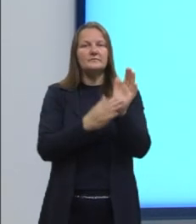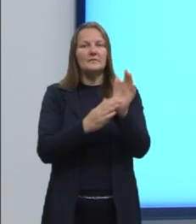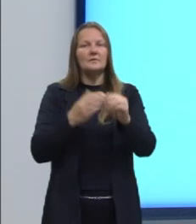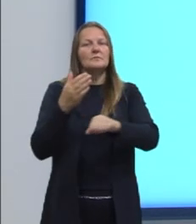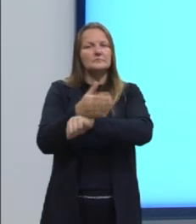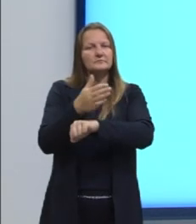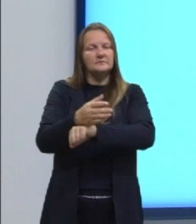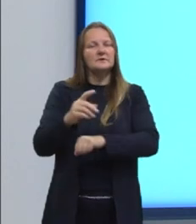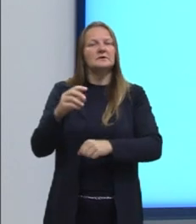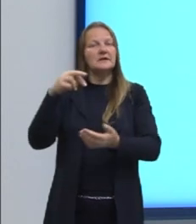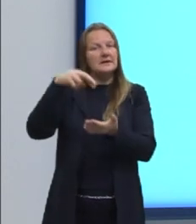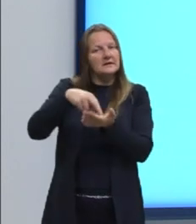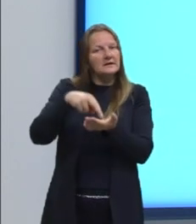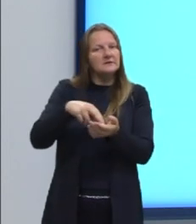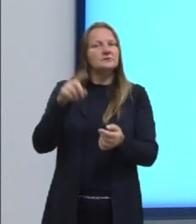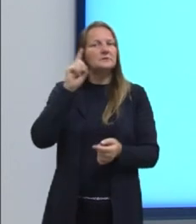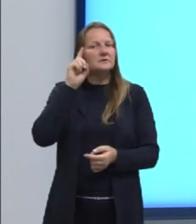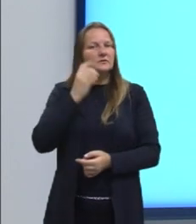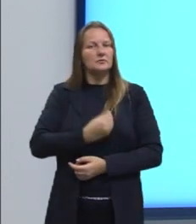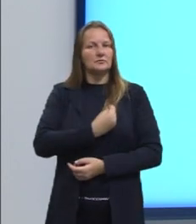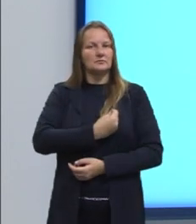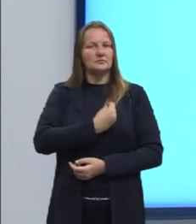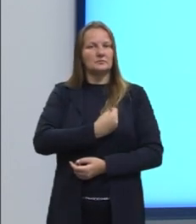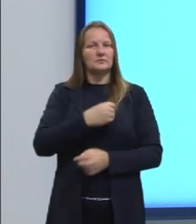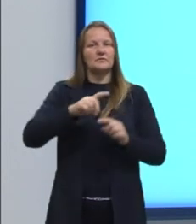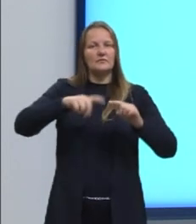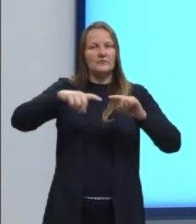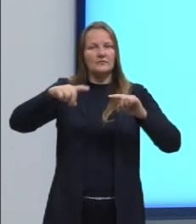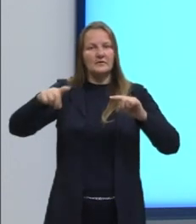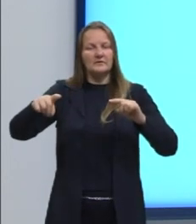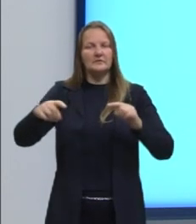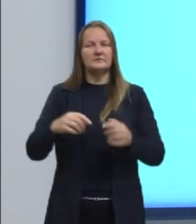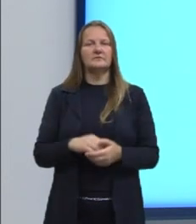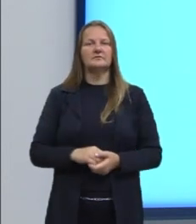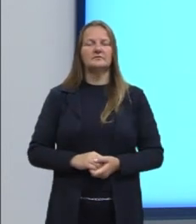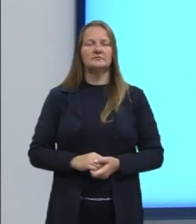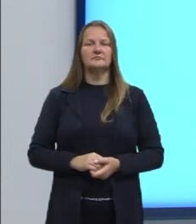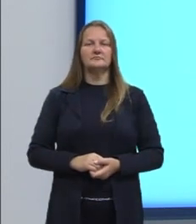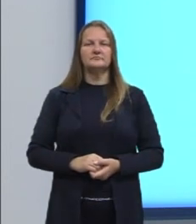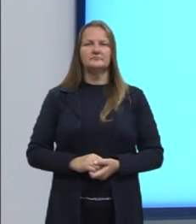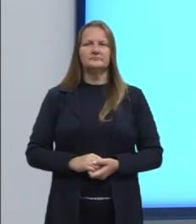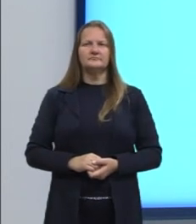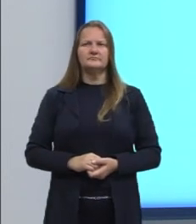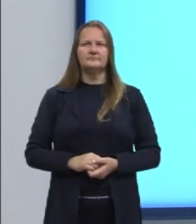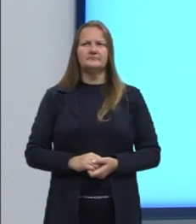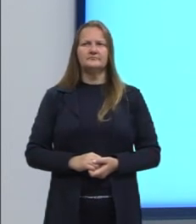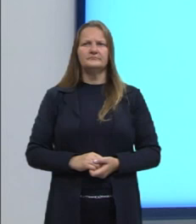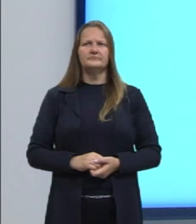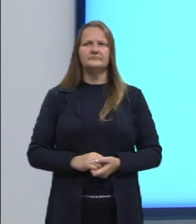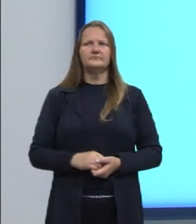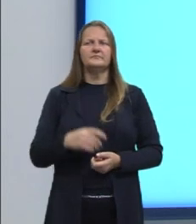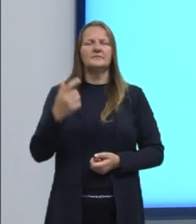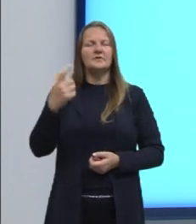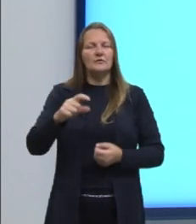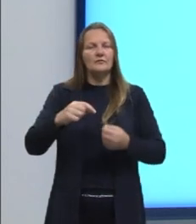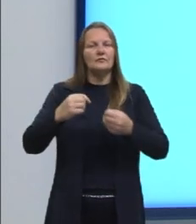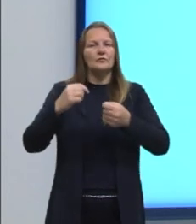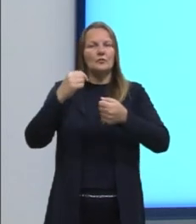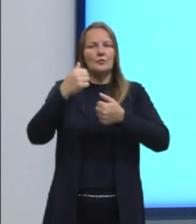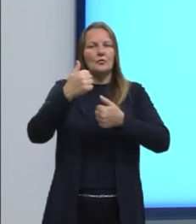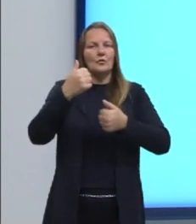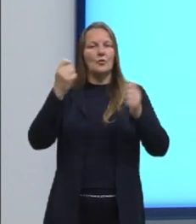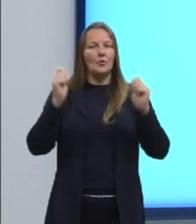intervenção na realidade envolvendo as variações entre grandezas. De novo, uma continuidade das